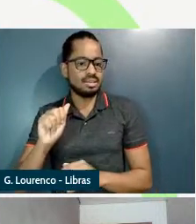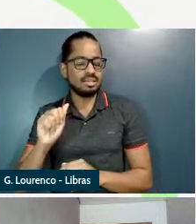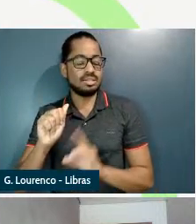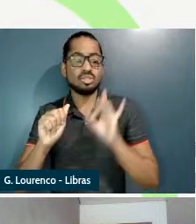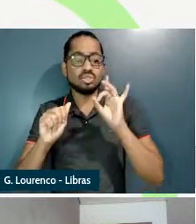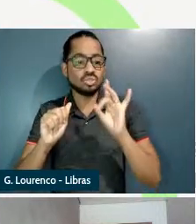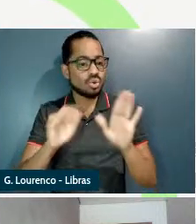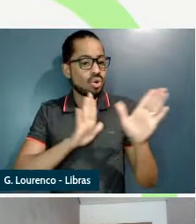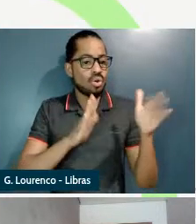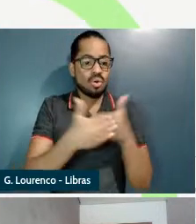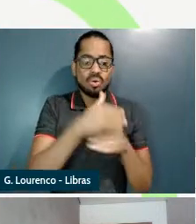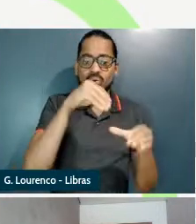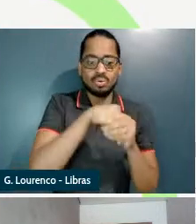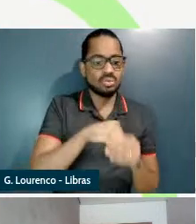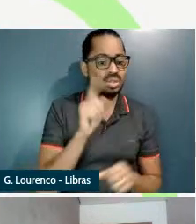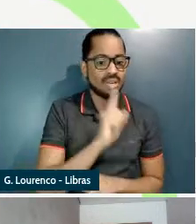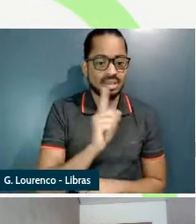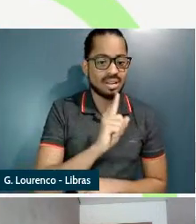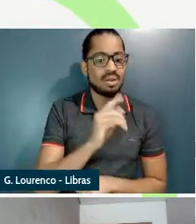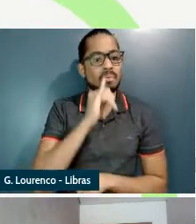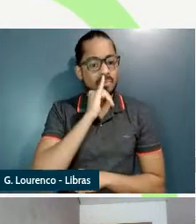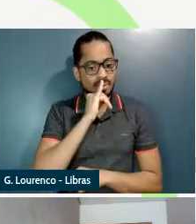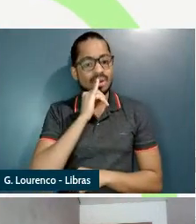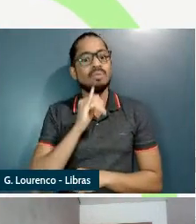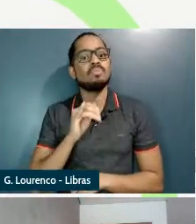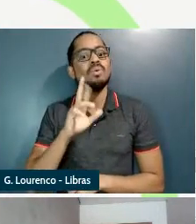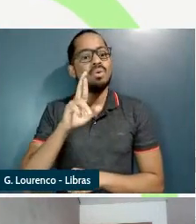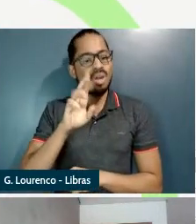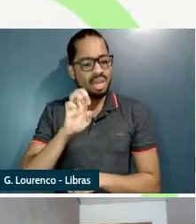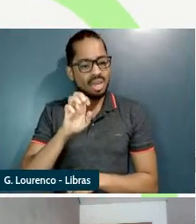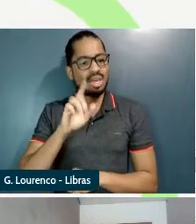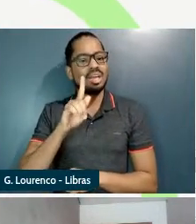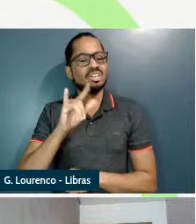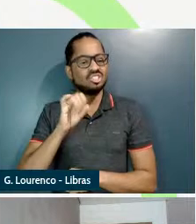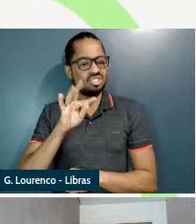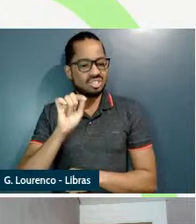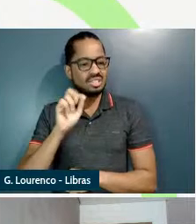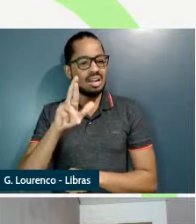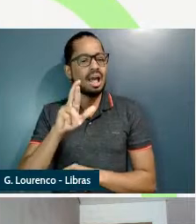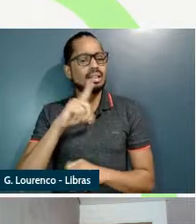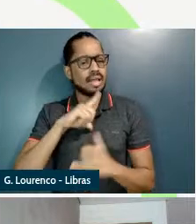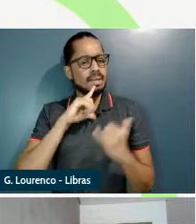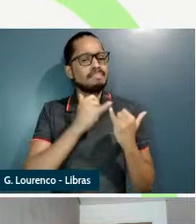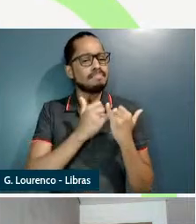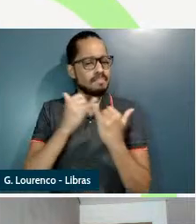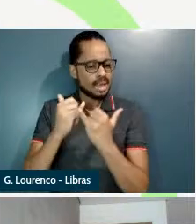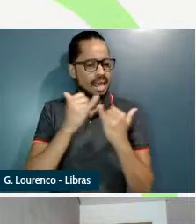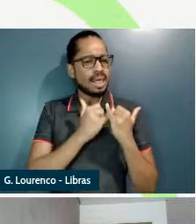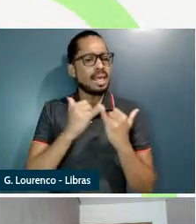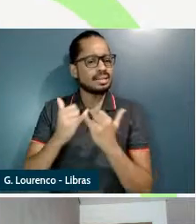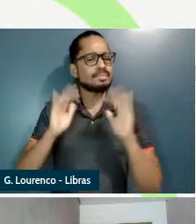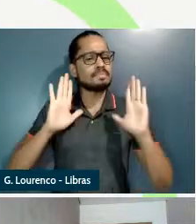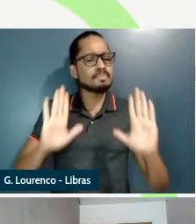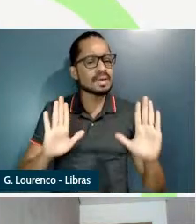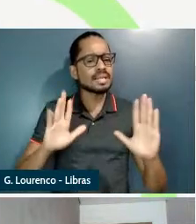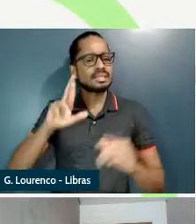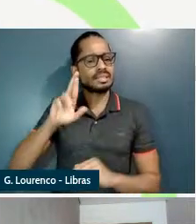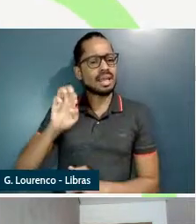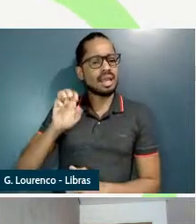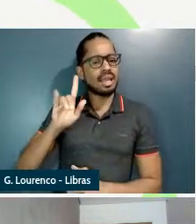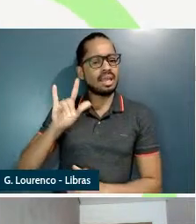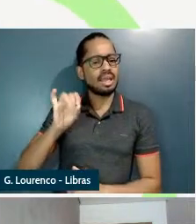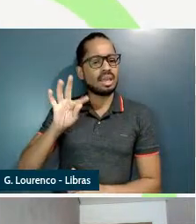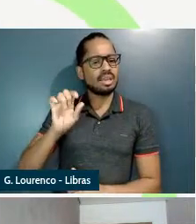o verbo registrar por exemplo registrar tem um sentido próximo ao de anotar e registrar por ter essa noção apenas